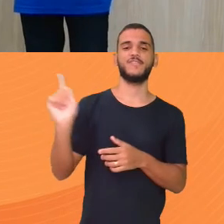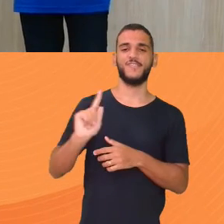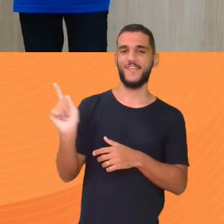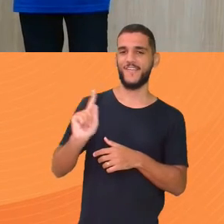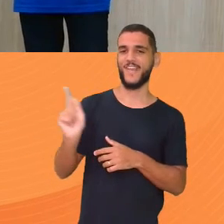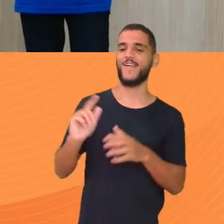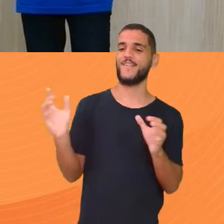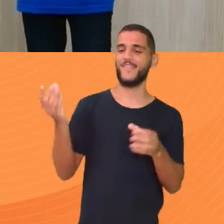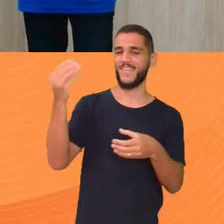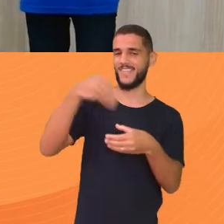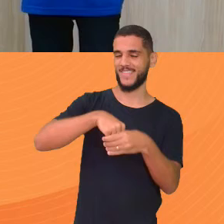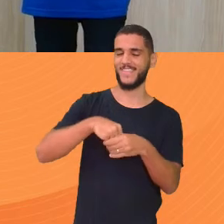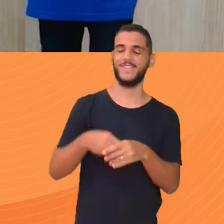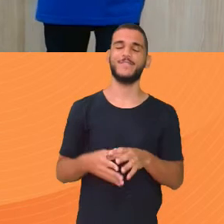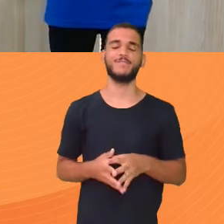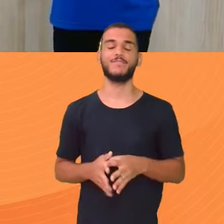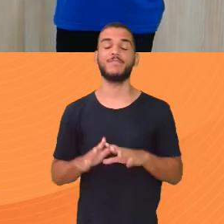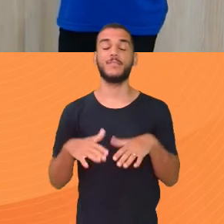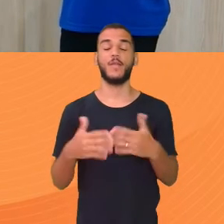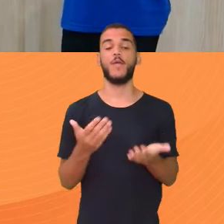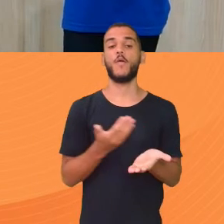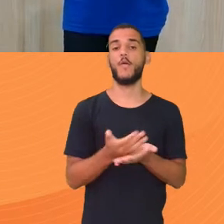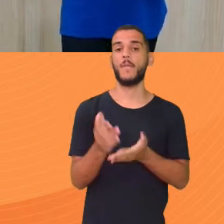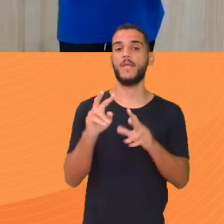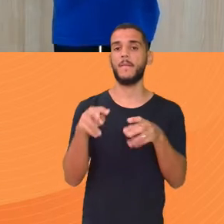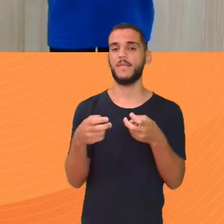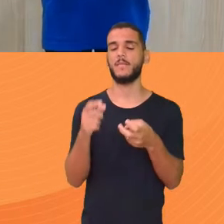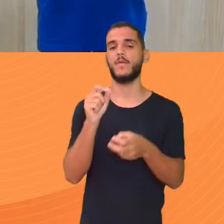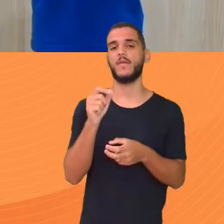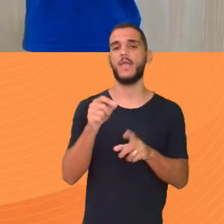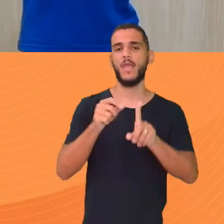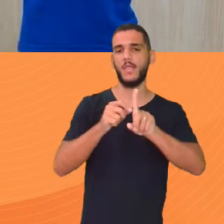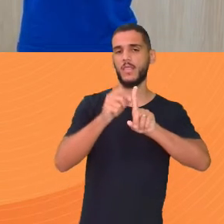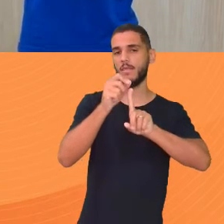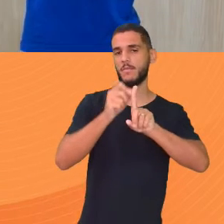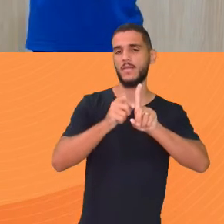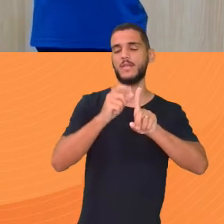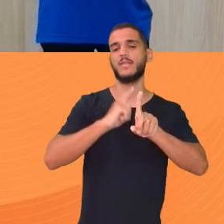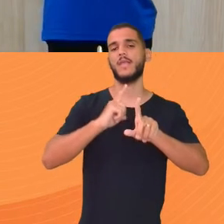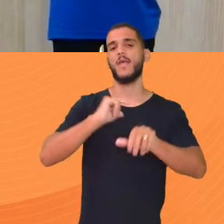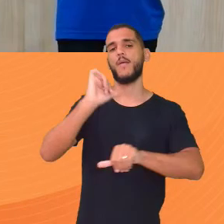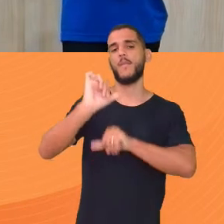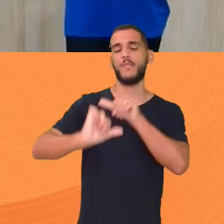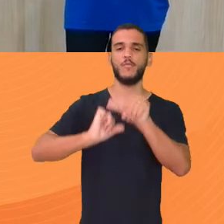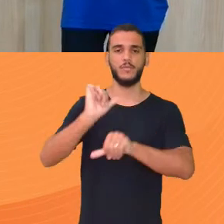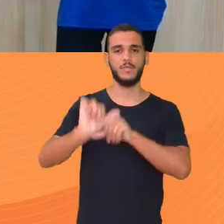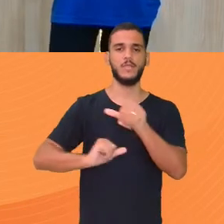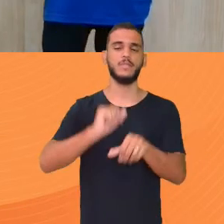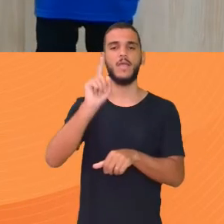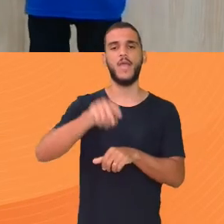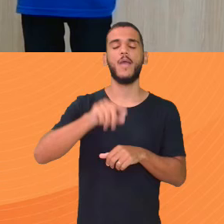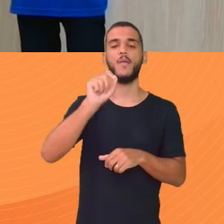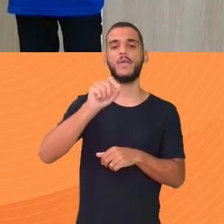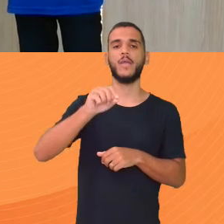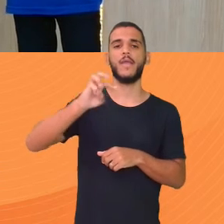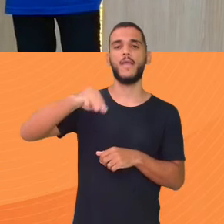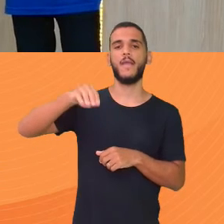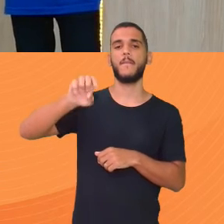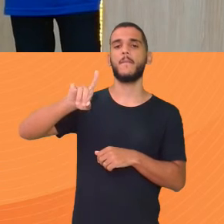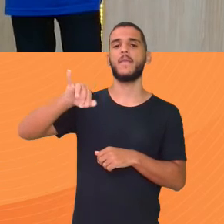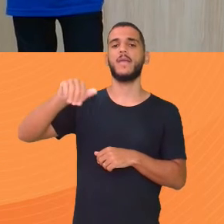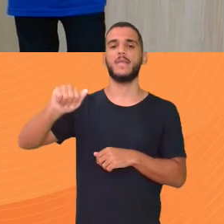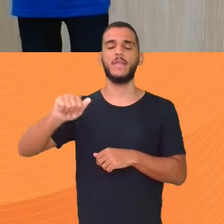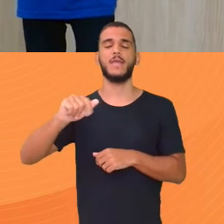Está vendo A geografia aí Você começa a observar Que a temperatura Ela vai ter uma oscilação E essa oscilação É a média Que foi tirando Dos outros